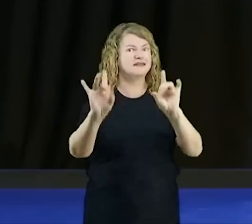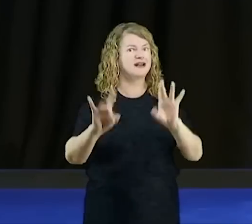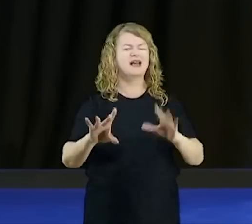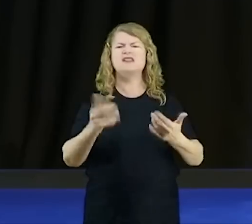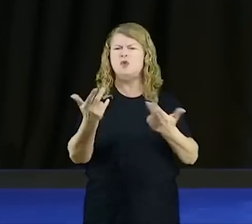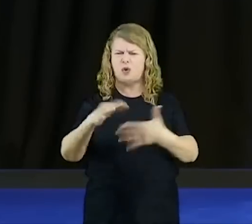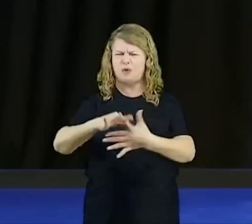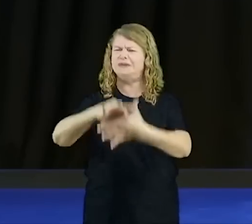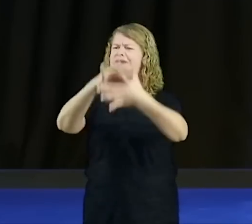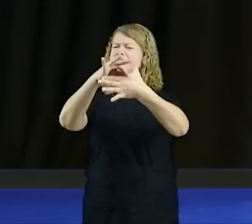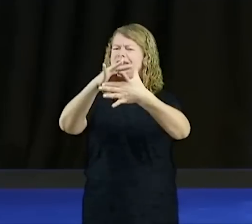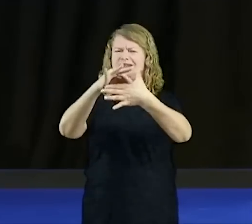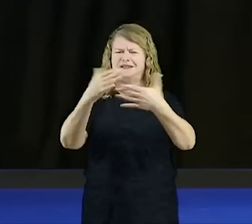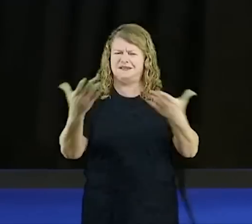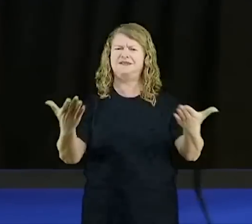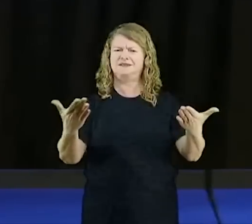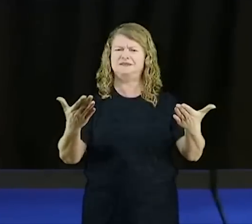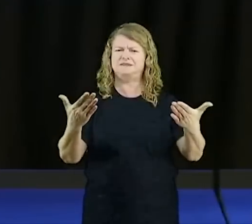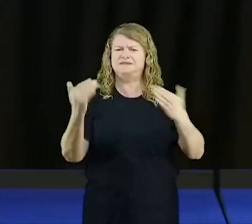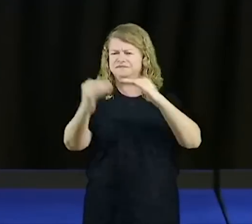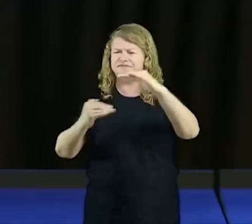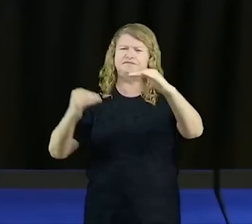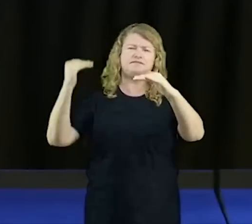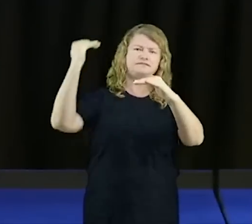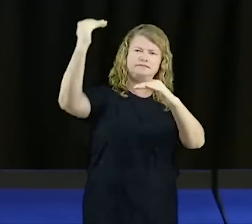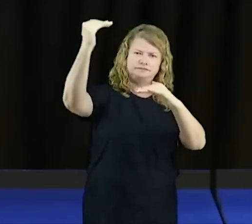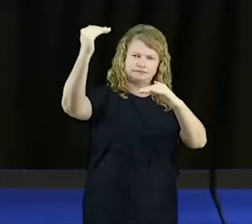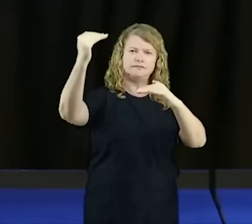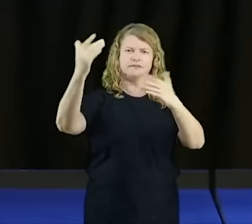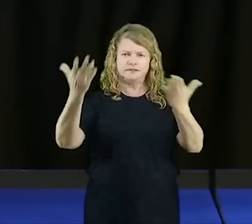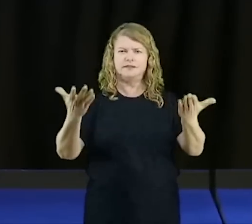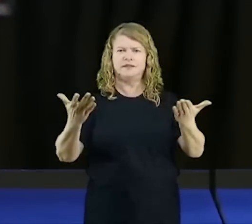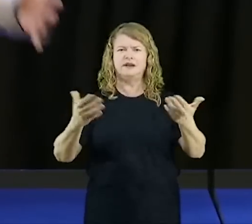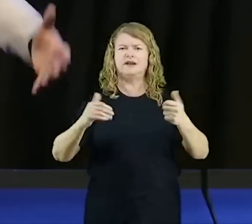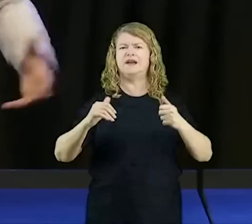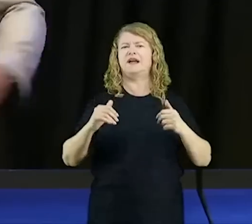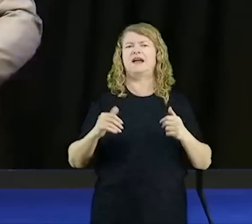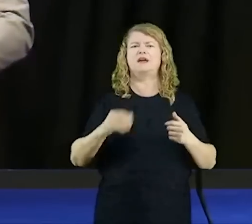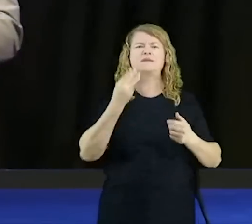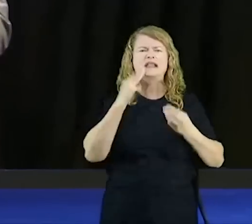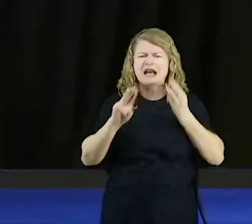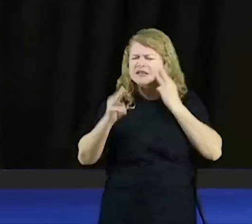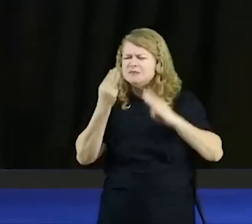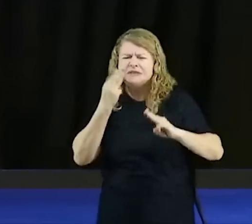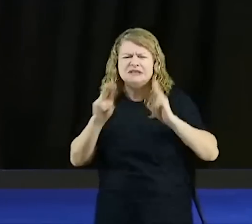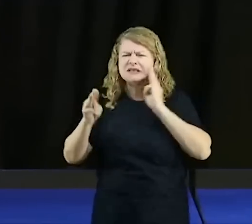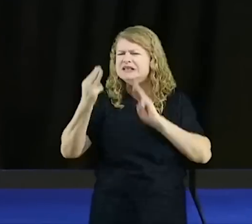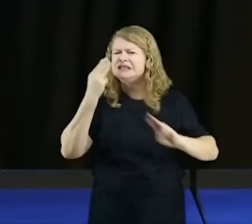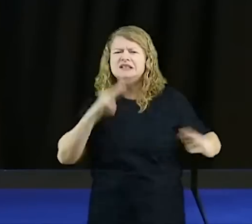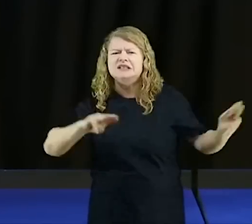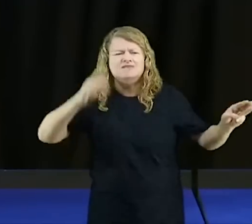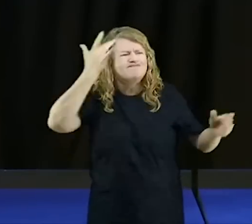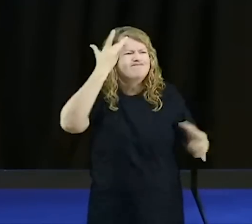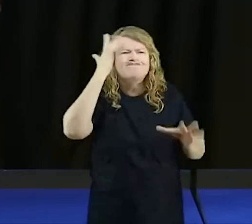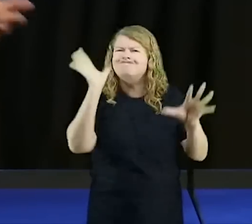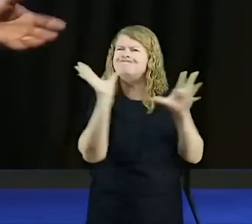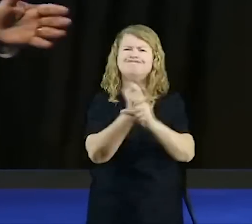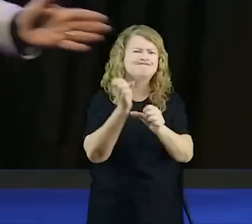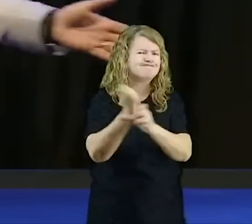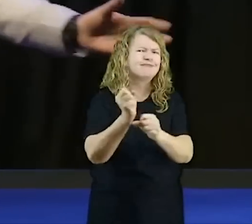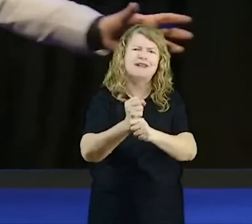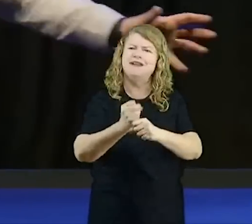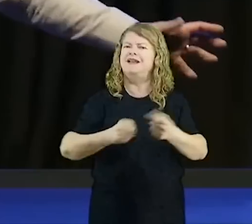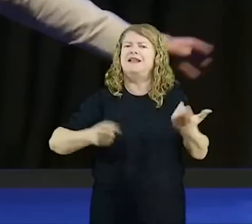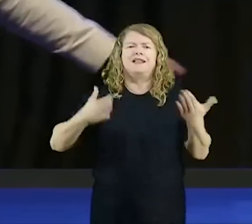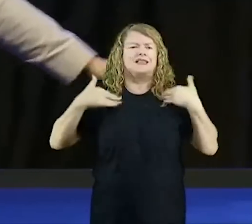Três, muito mais do que batalhões, porque são miríades de miríades, milhares de milhares. Você não tem noção de quantos anjos são, mas são